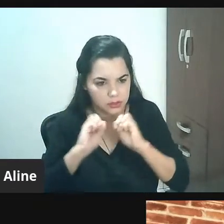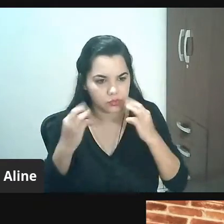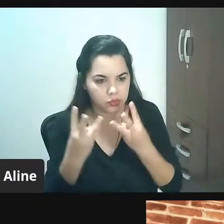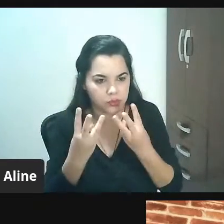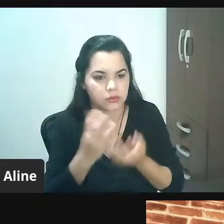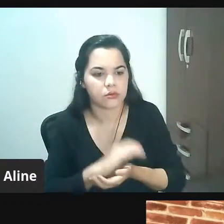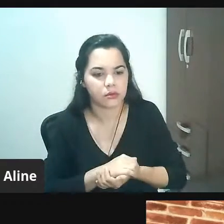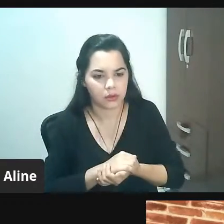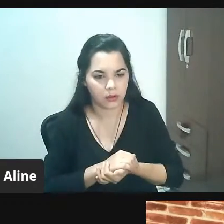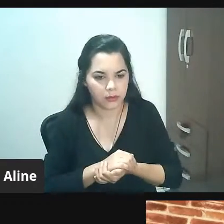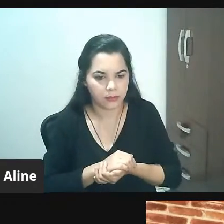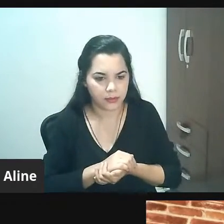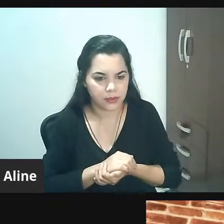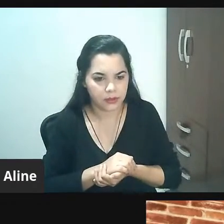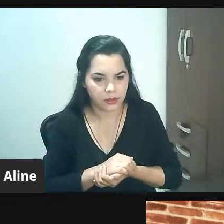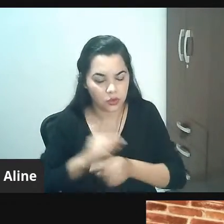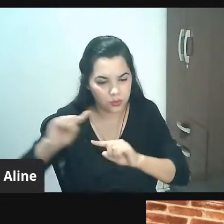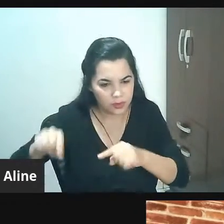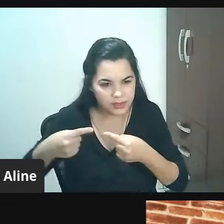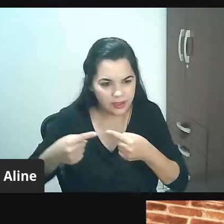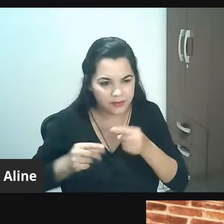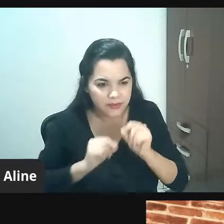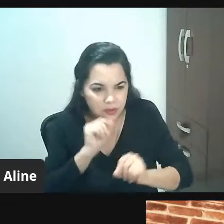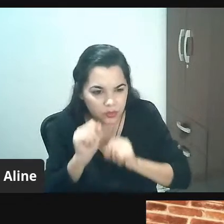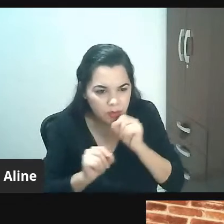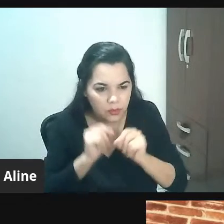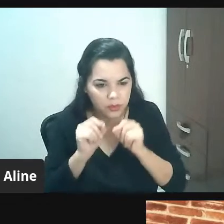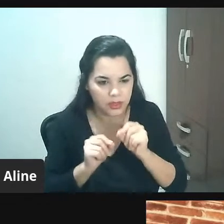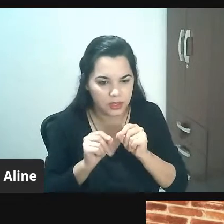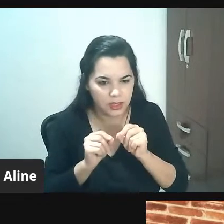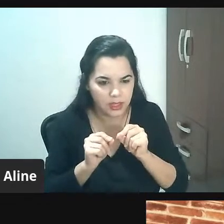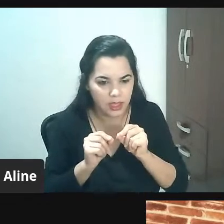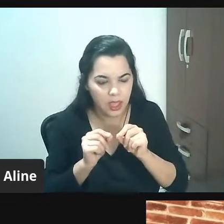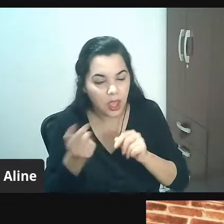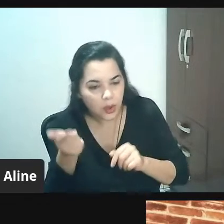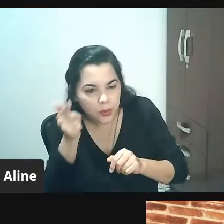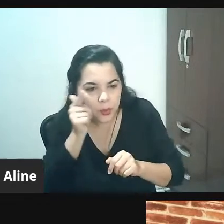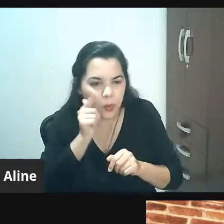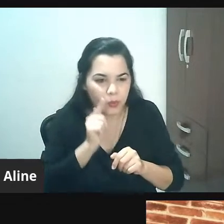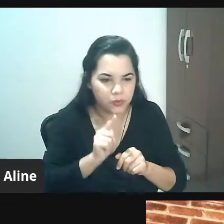o meu maior desafio é tangibilizar o intangível